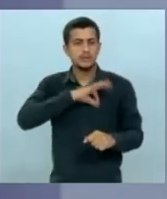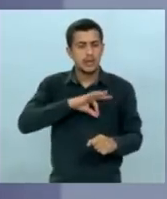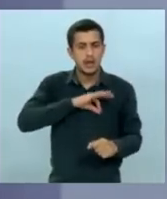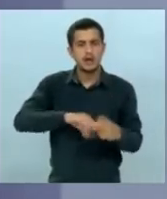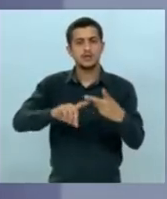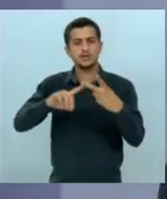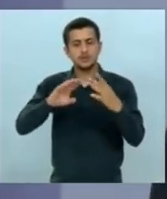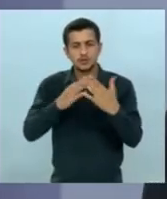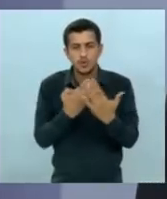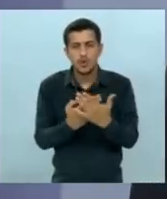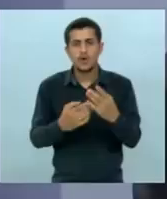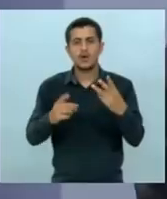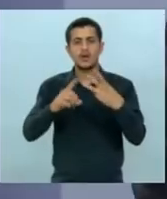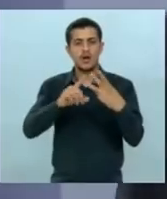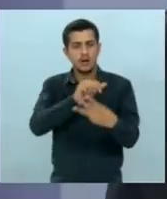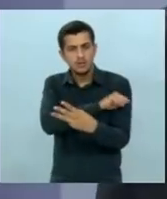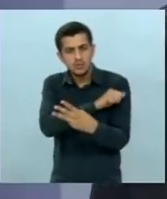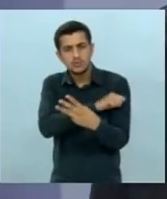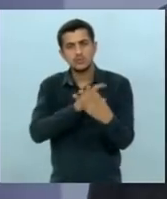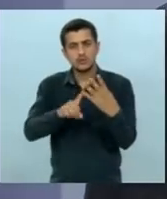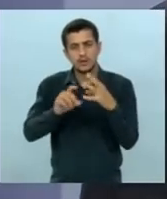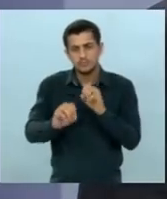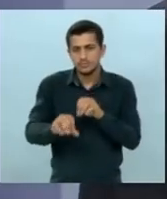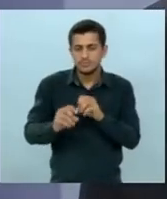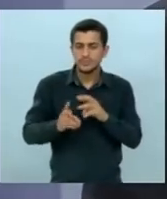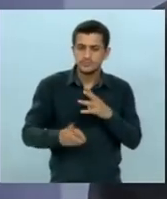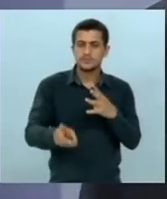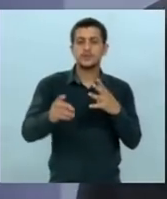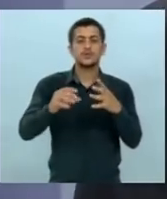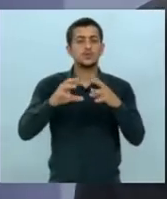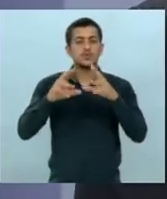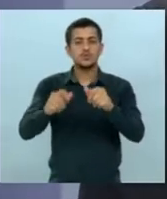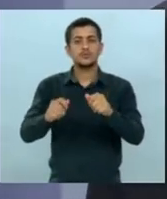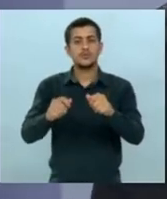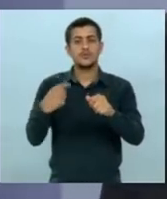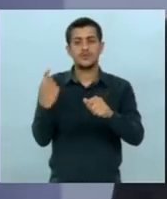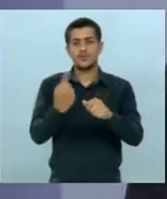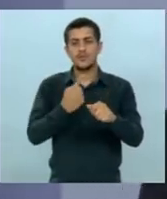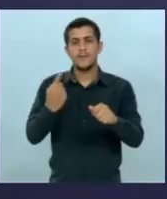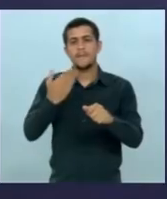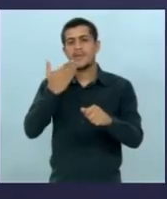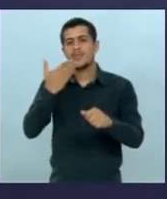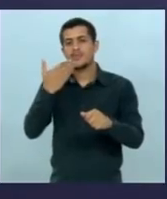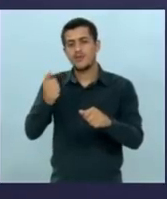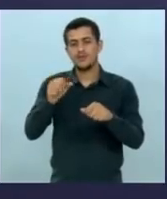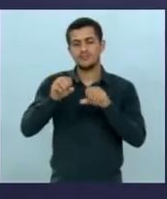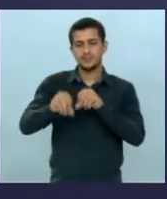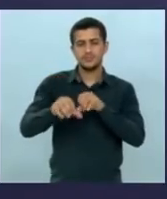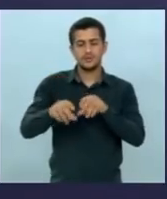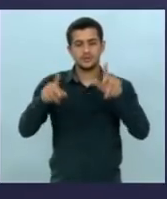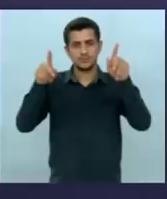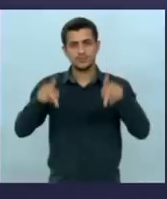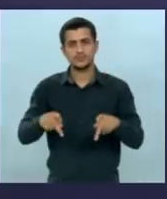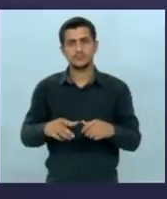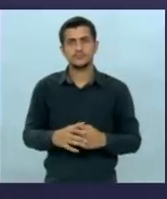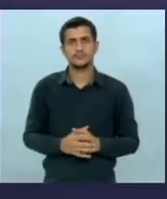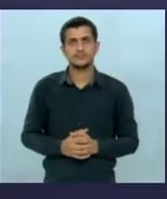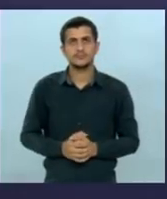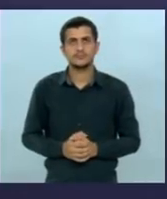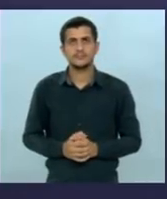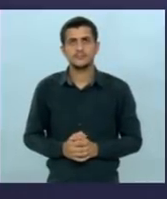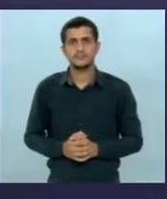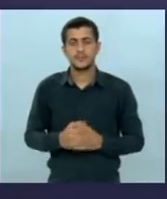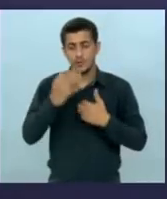aluno é a formação continuada e isso tem sido feito por isso que nós temos uma das melhores educações públicas de todo o seu tempo acabou